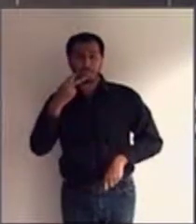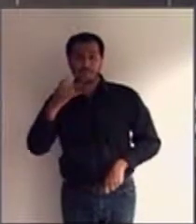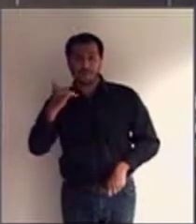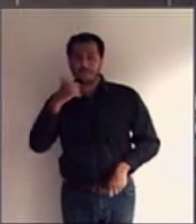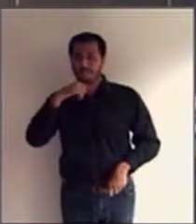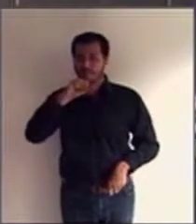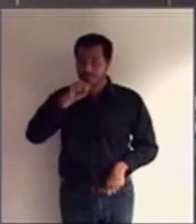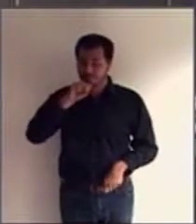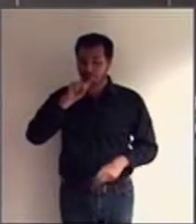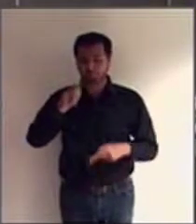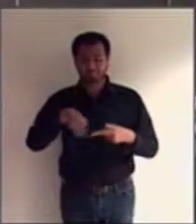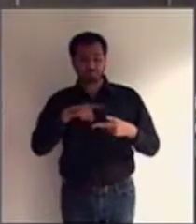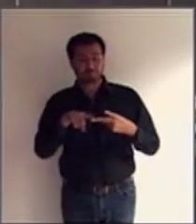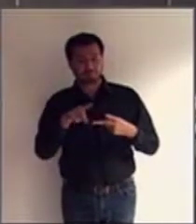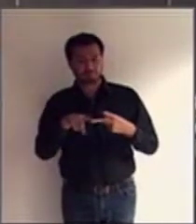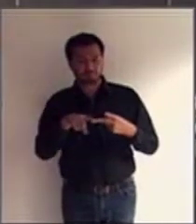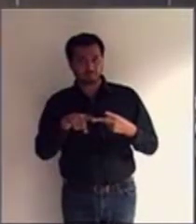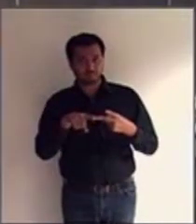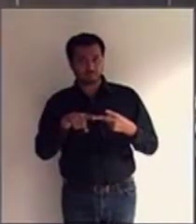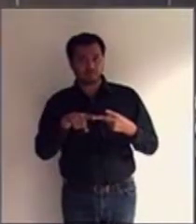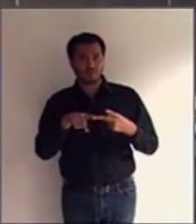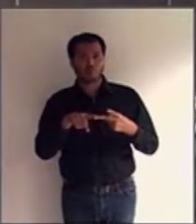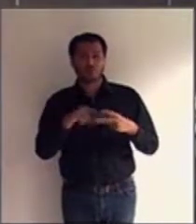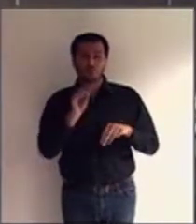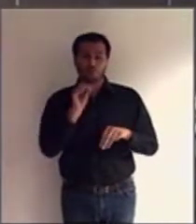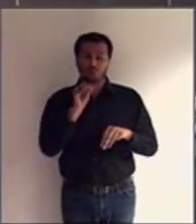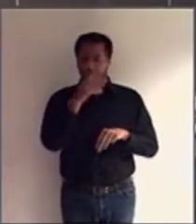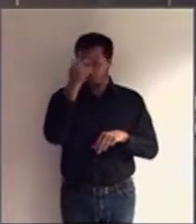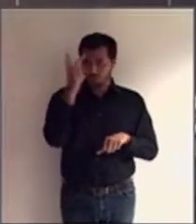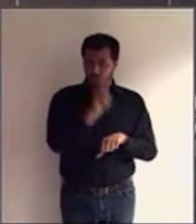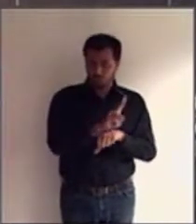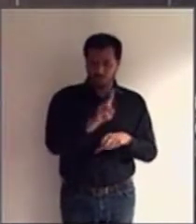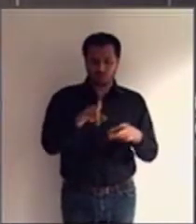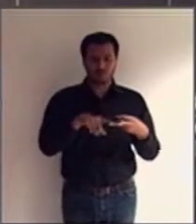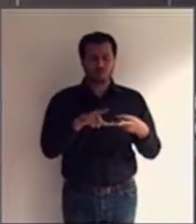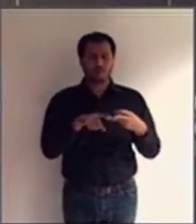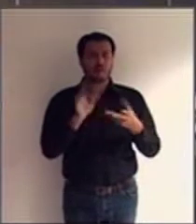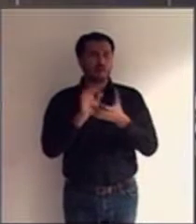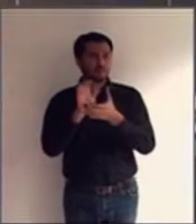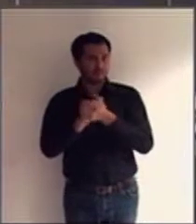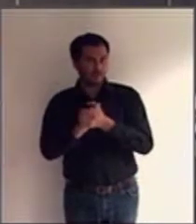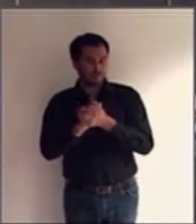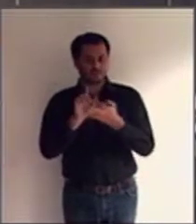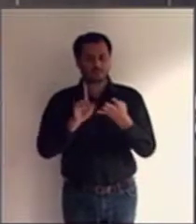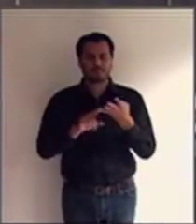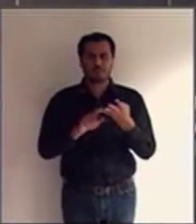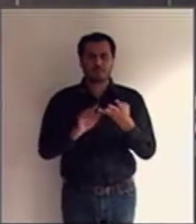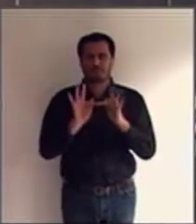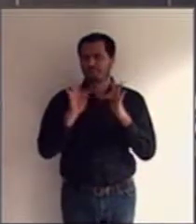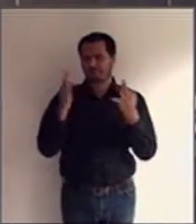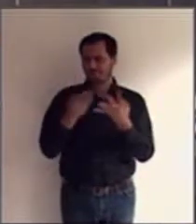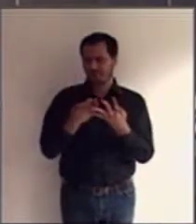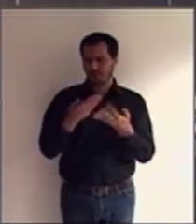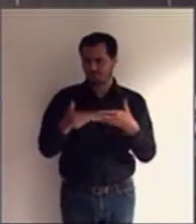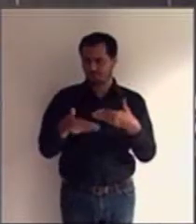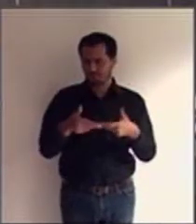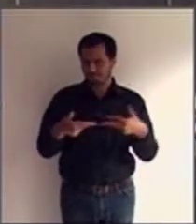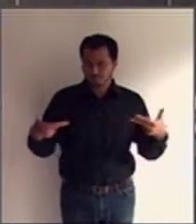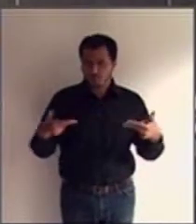pelo cônjuge ou pelo companheiro ou por qualquer parente e pelo Ministério Público.